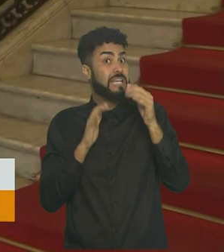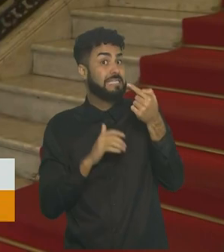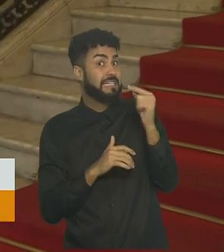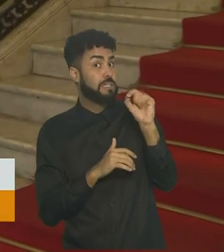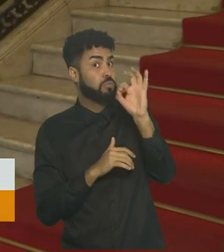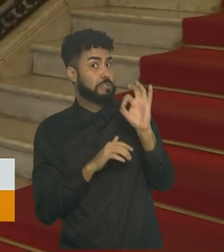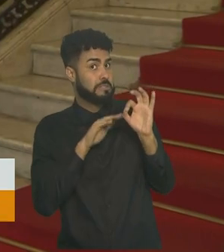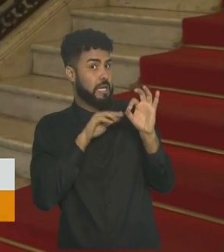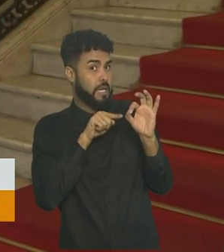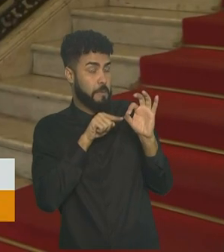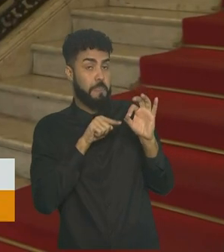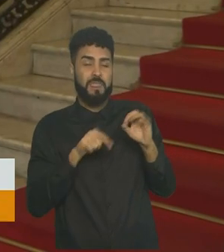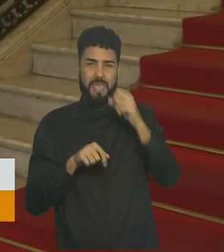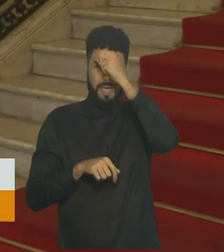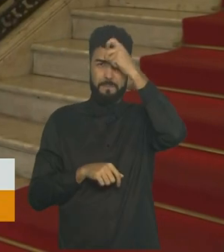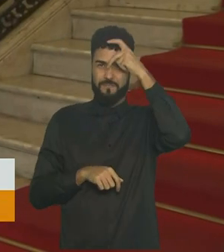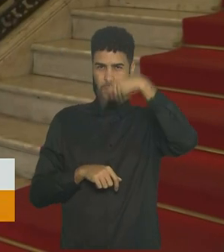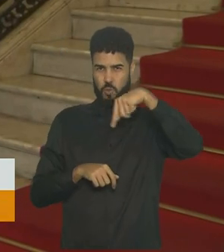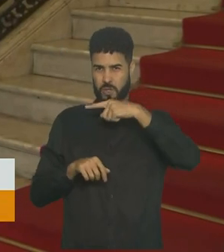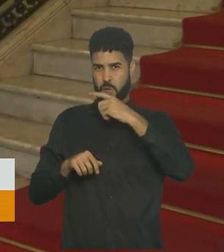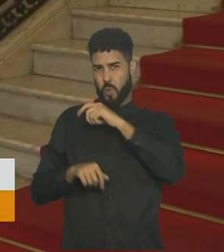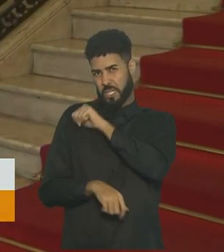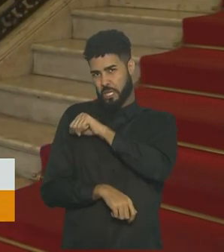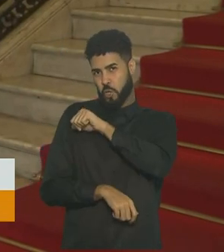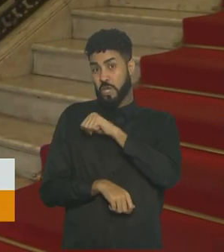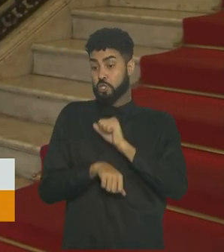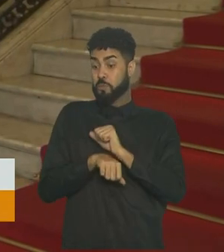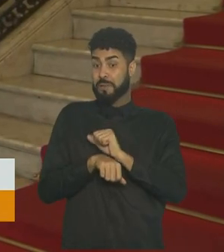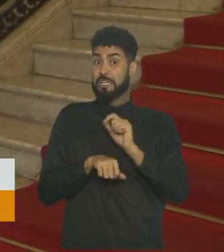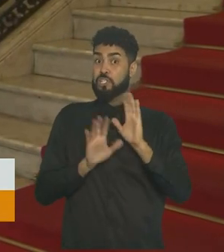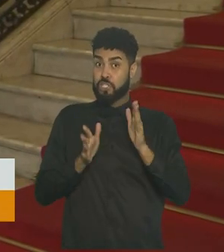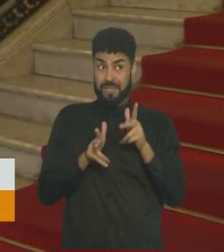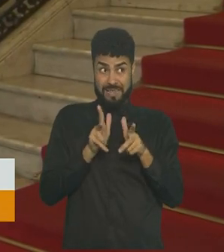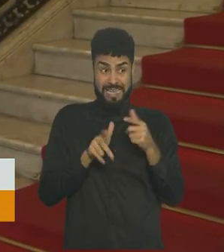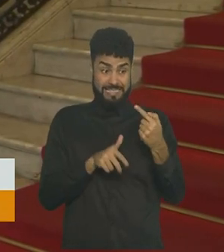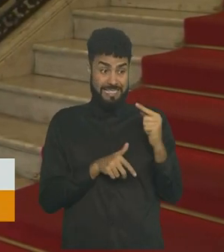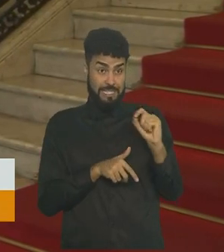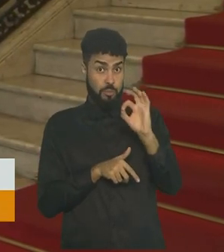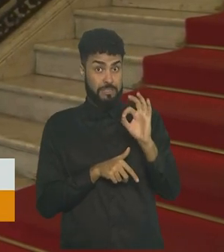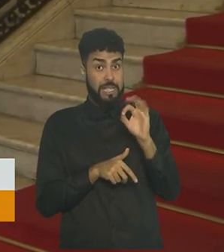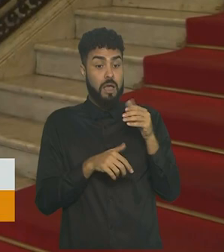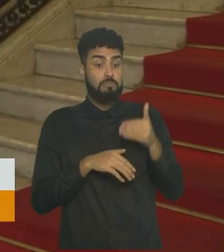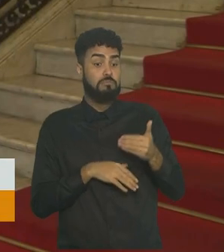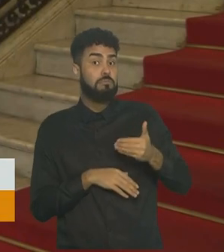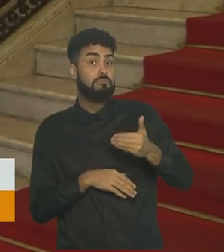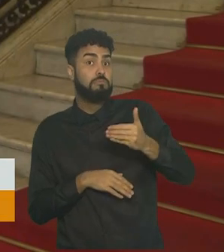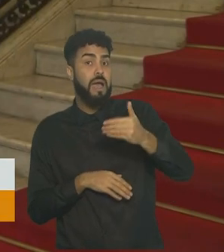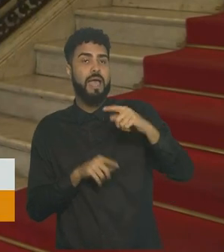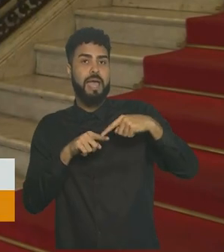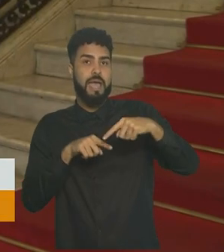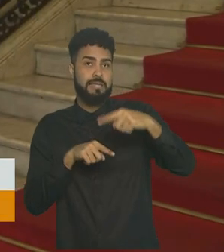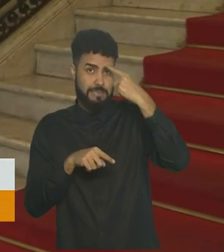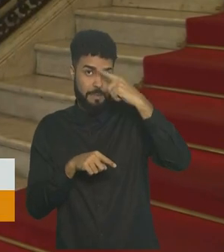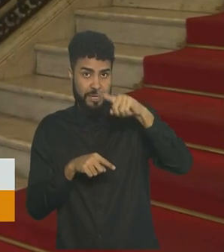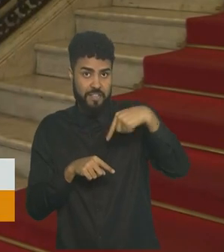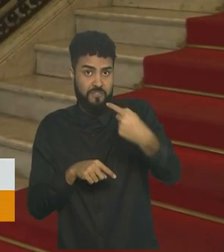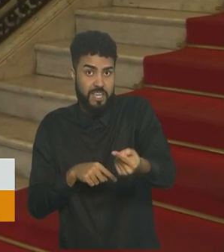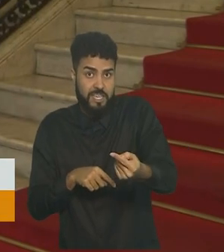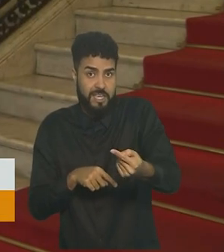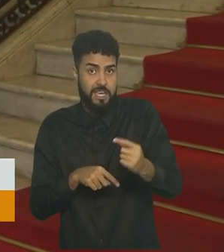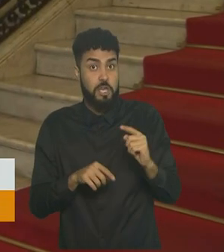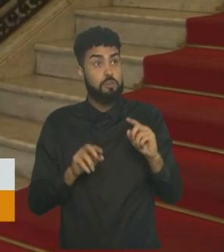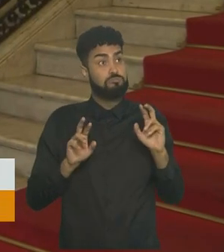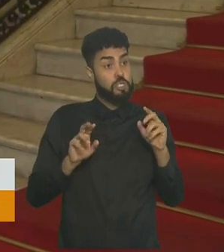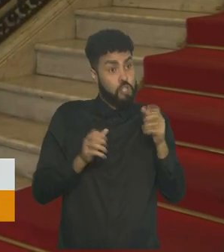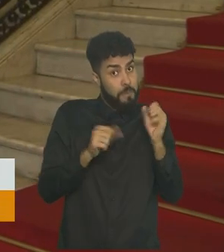A previsão da Prefeitura é que 70% da população estará completamente imunizada contra a Covid-19 na próxima semana e a partir do